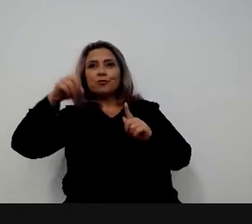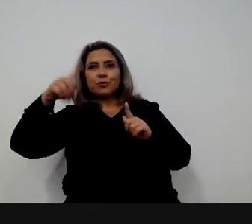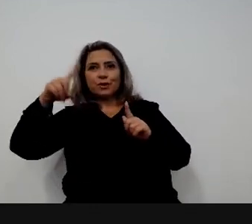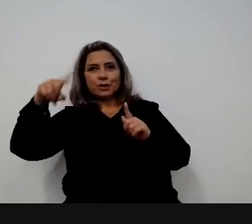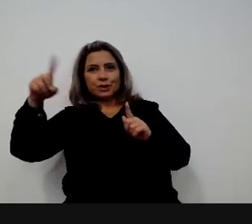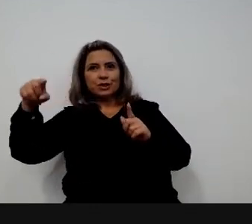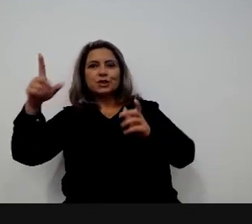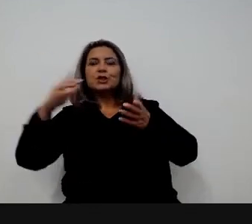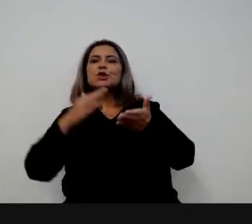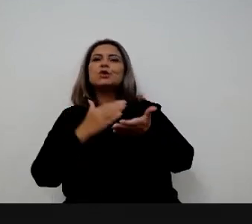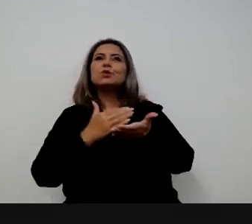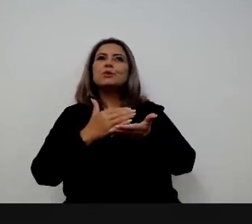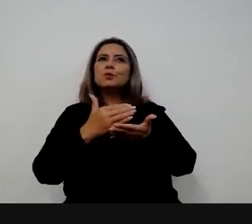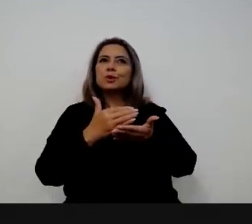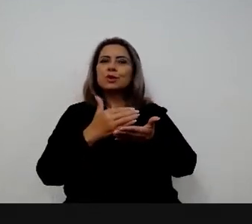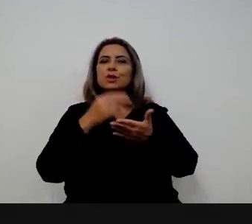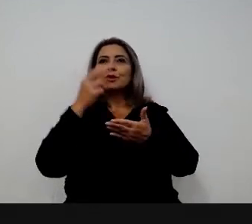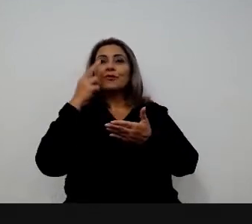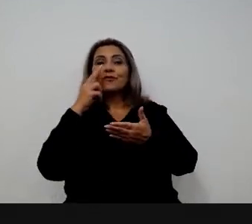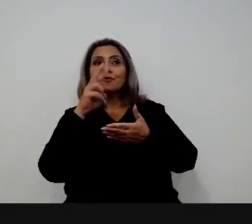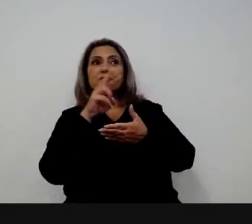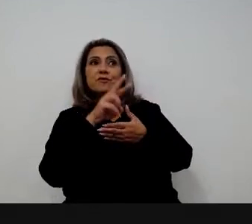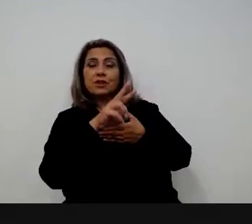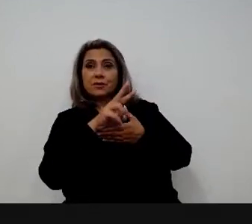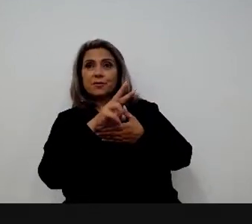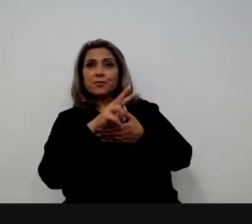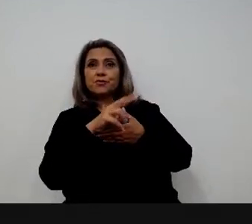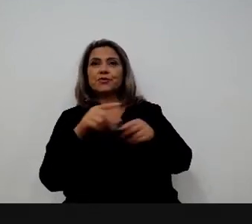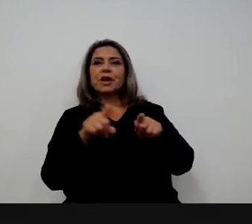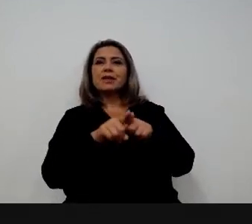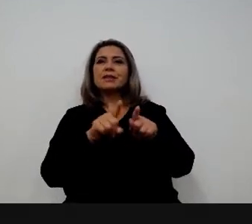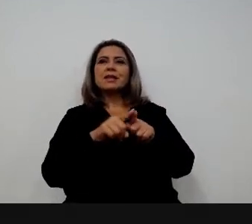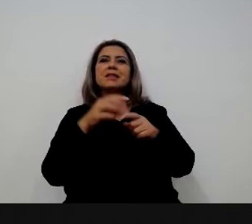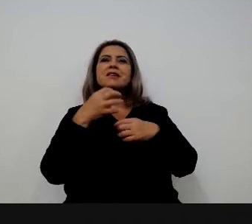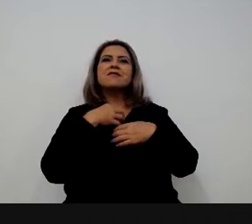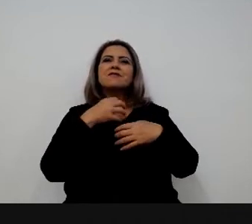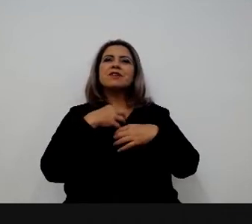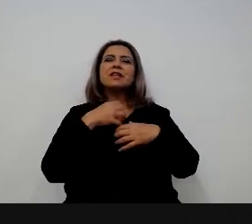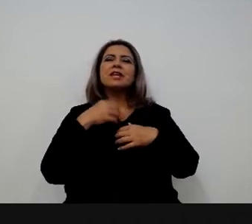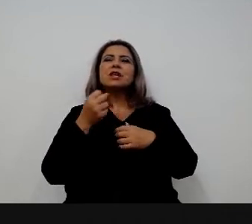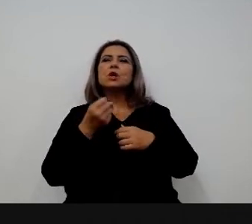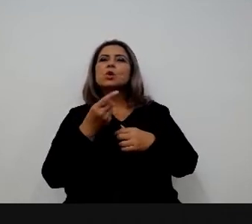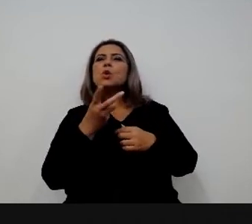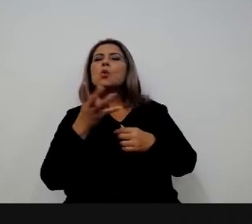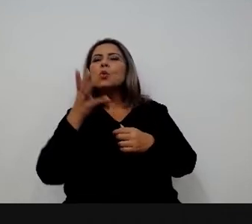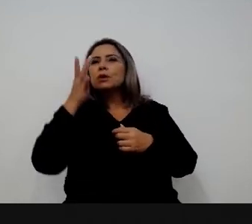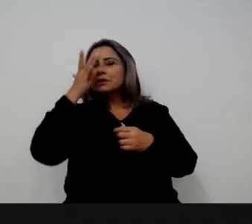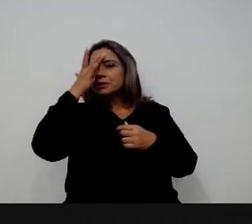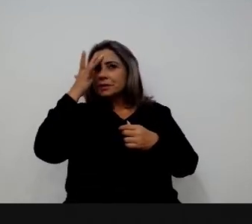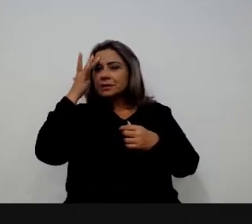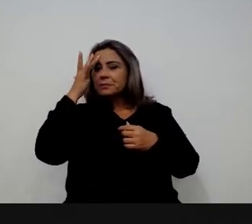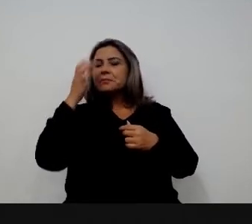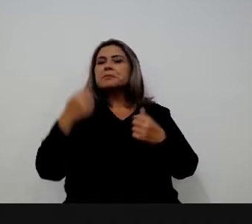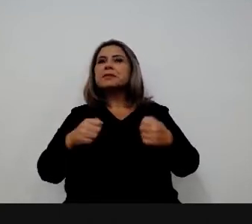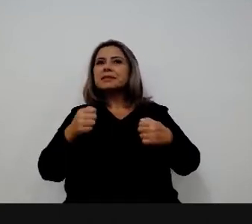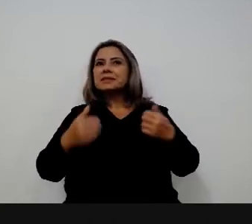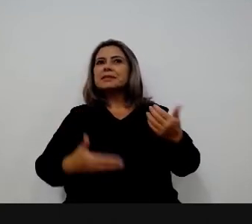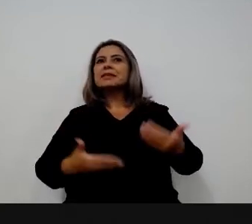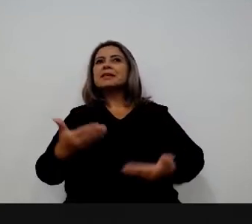trabalho desde o começo a gente olha nesse gráfico aqui a gente está vendo a quantidade de servidores que precisam de uma